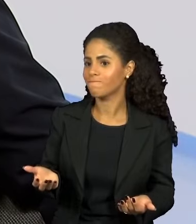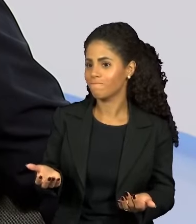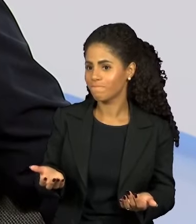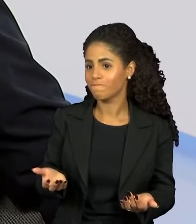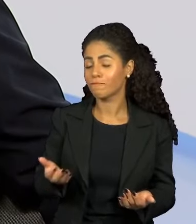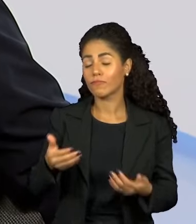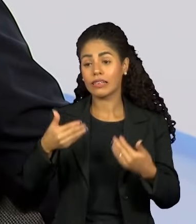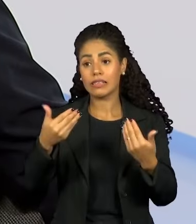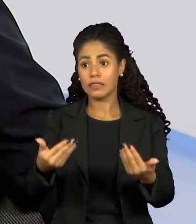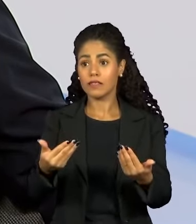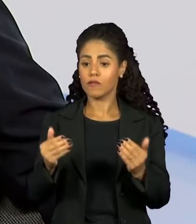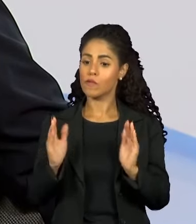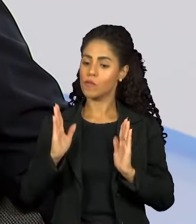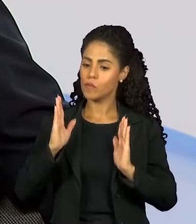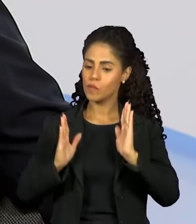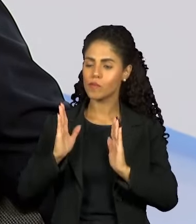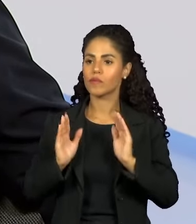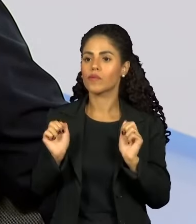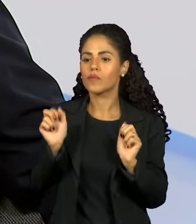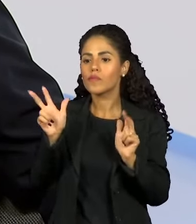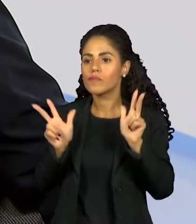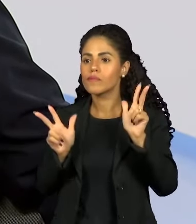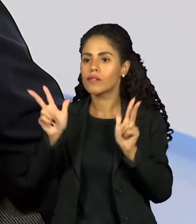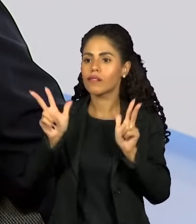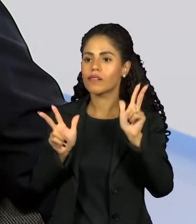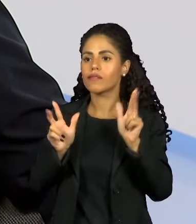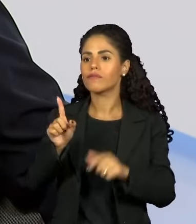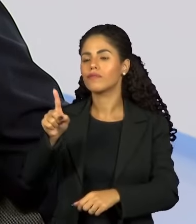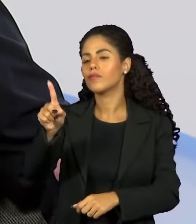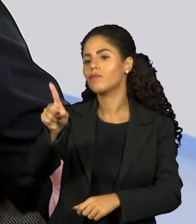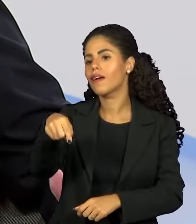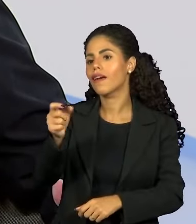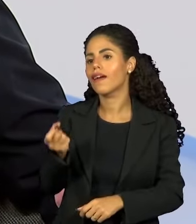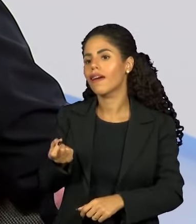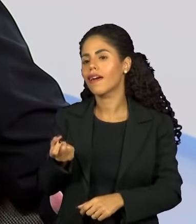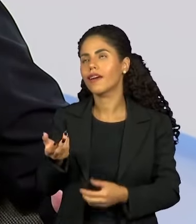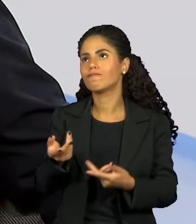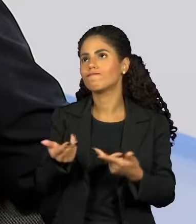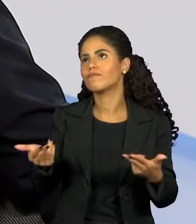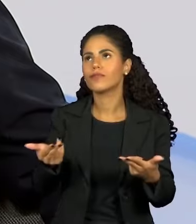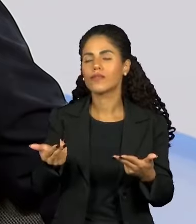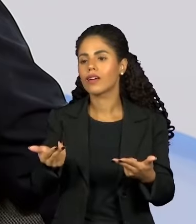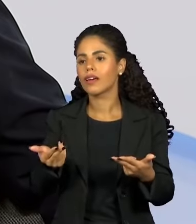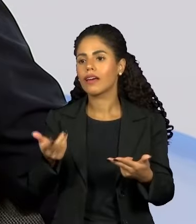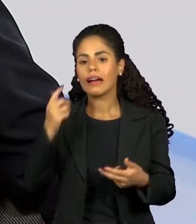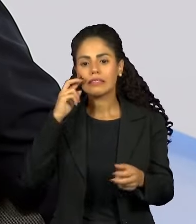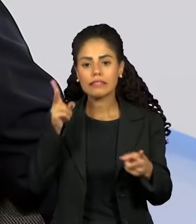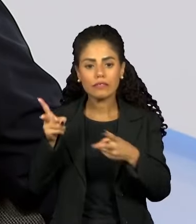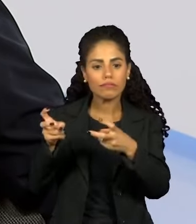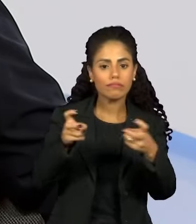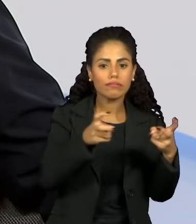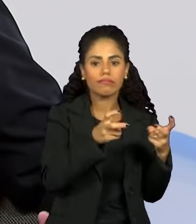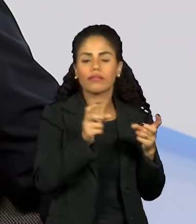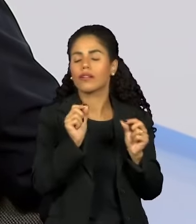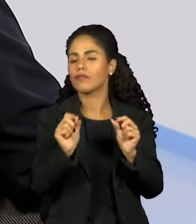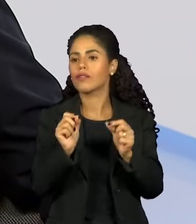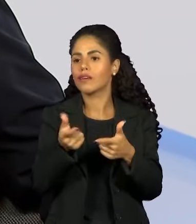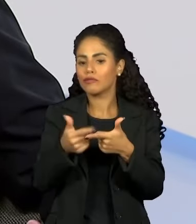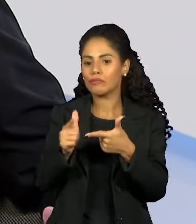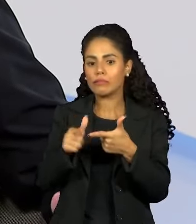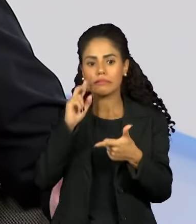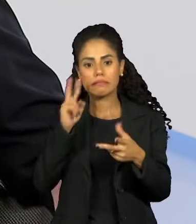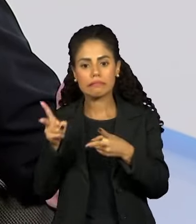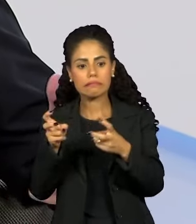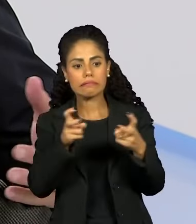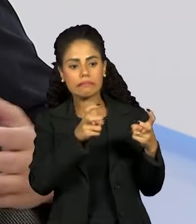Então, o Carnaval, ele acaba sendo uma espécie de lente de aumento nos problemas da cidade. Então,